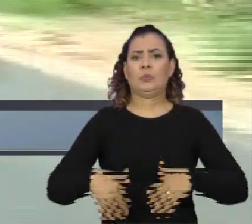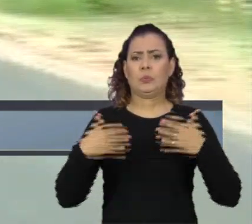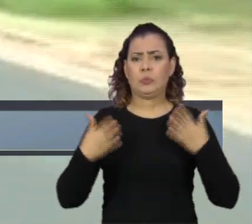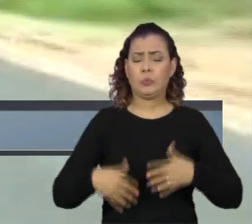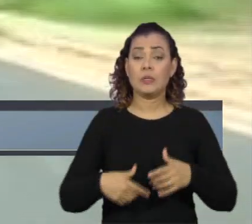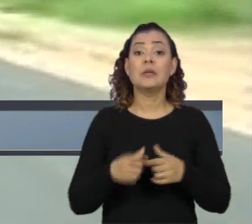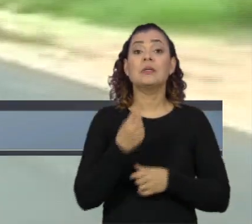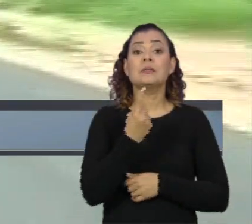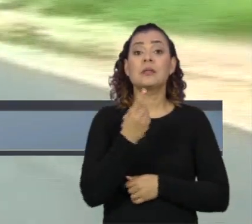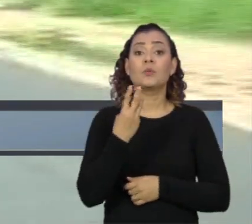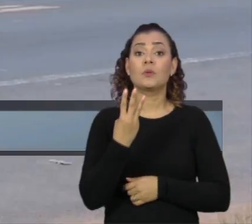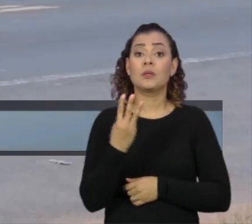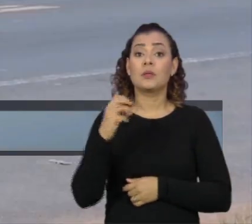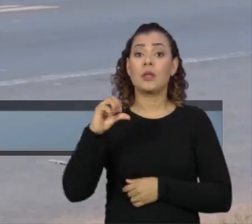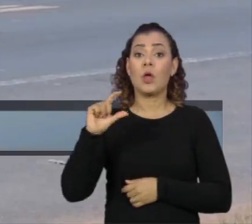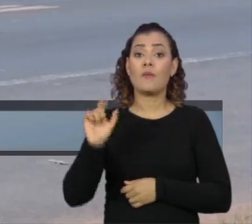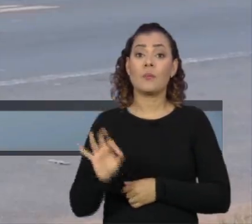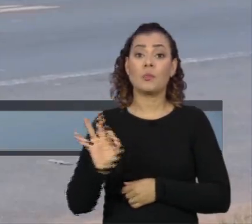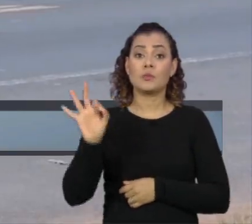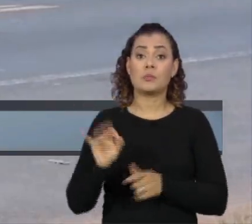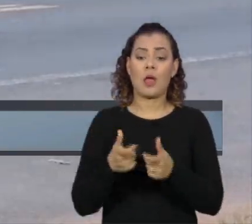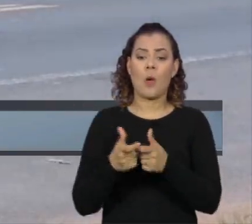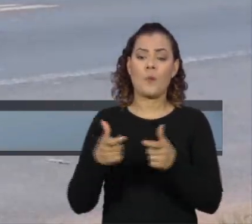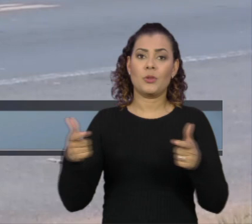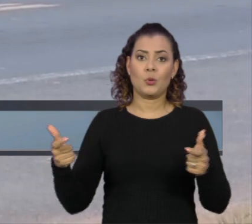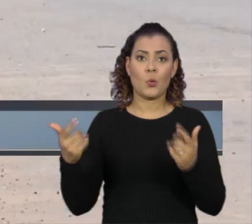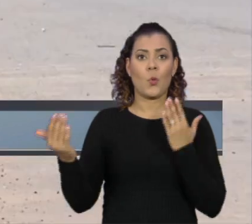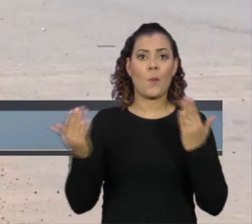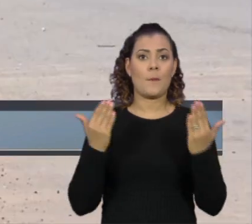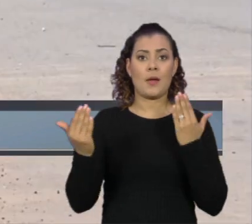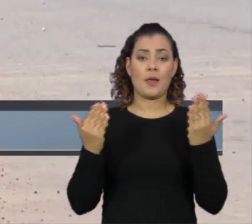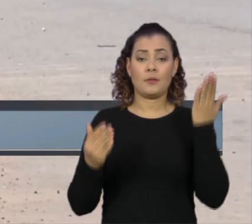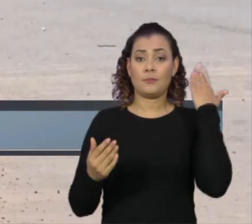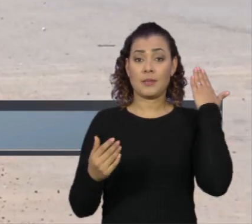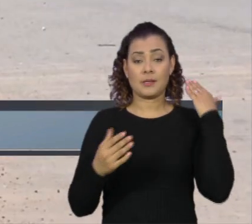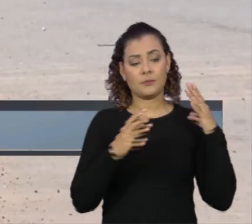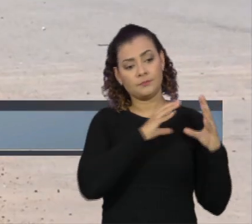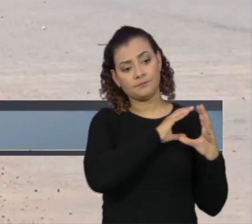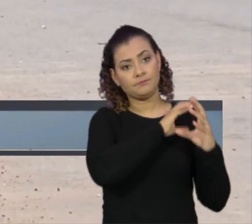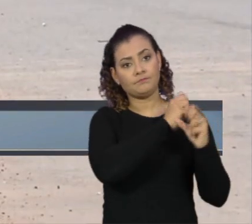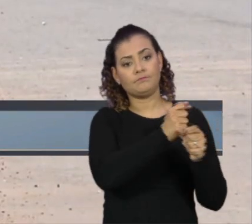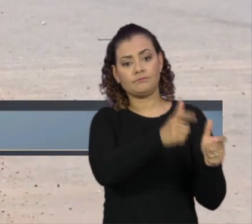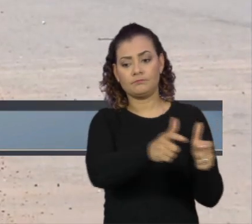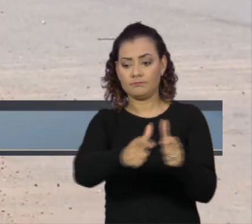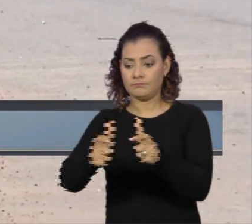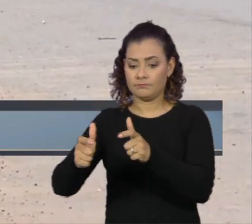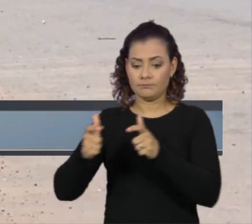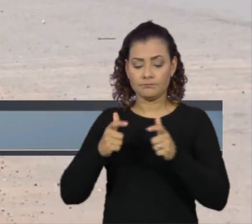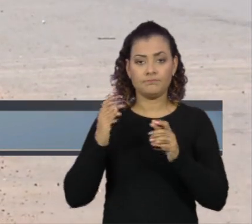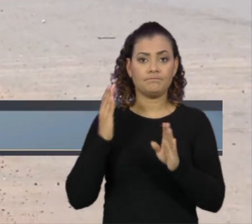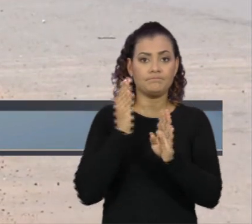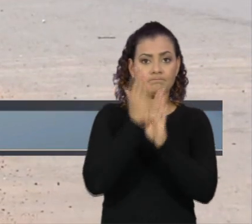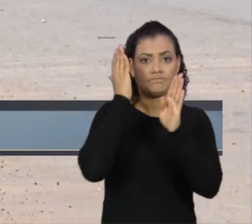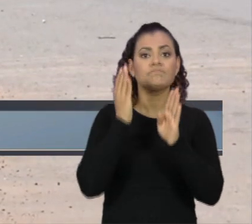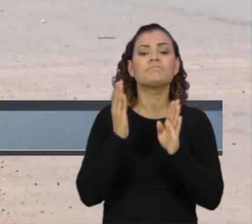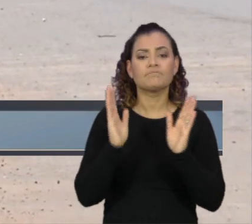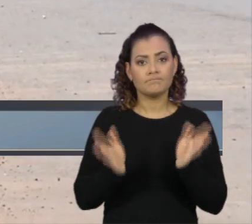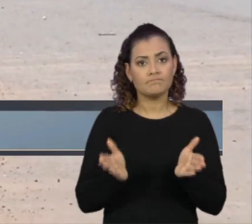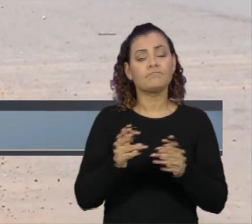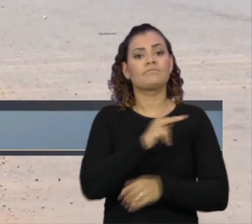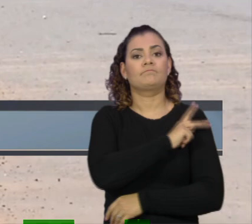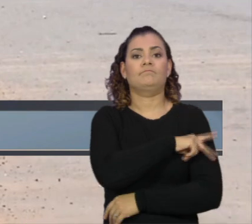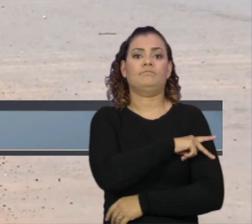alta de 139% em comparação ao total de pontos vulneráveis verificados no território